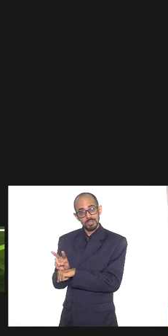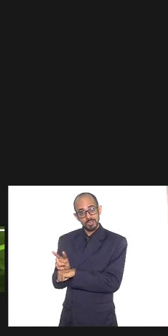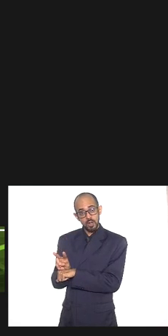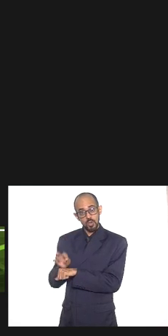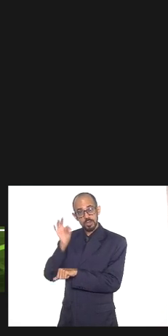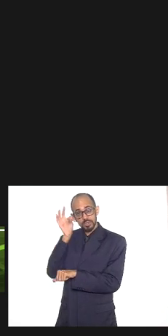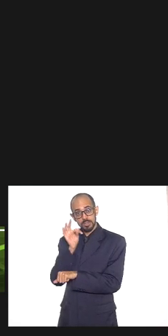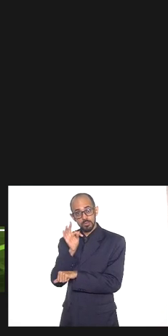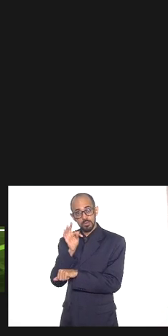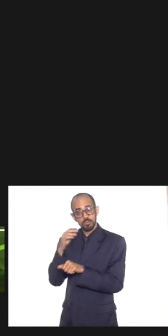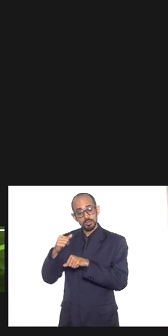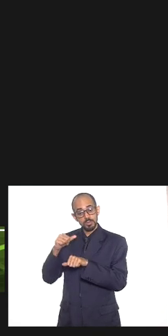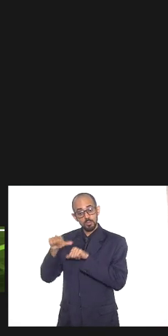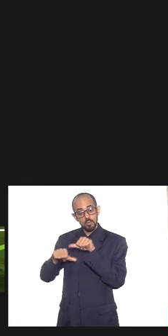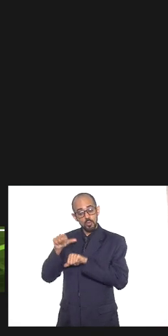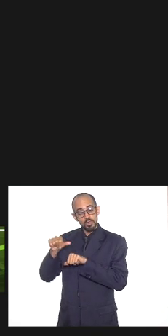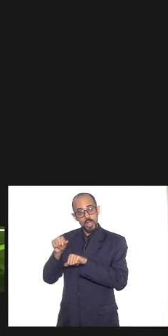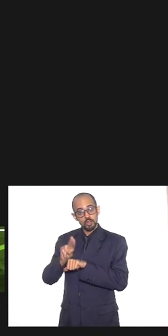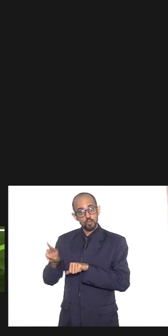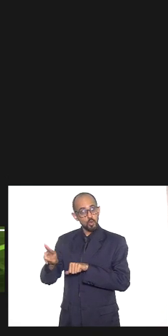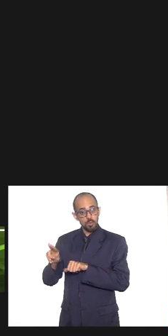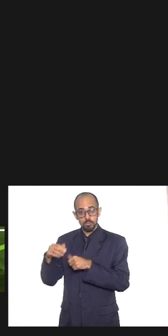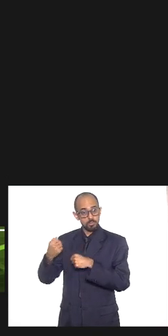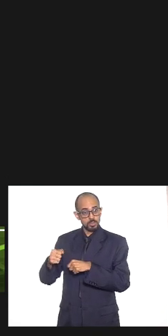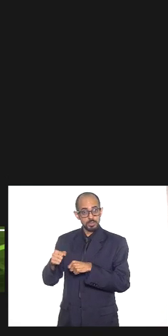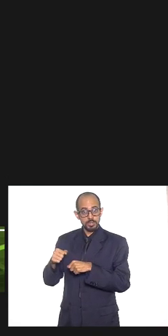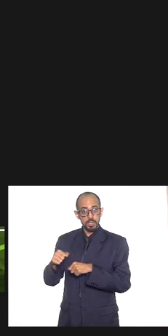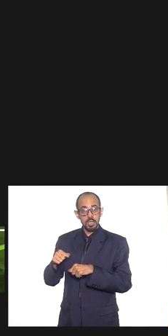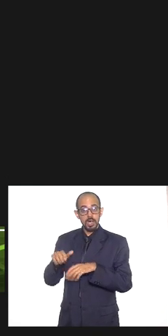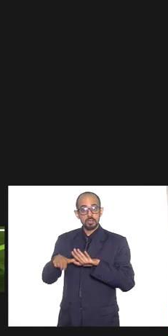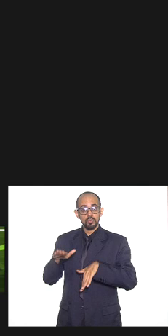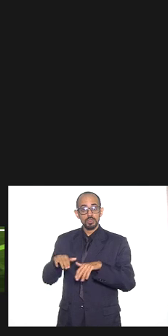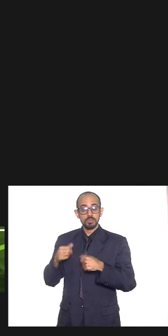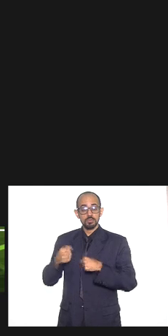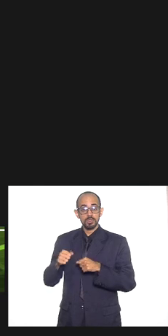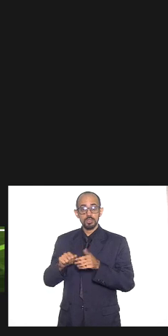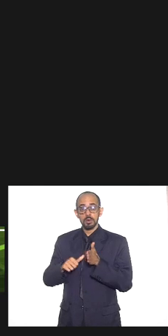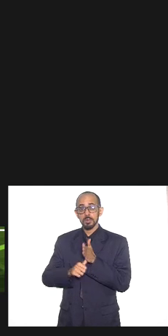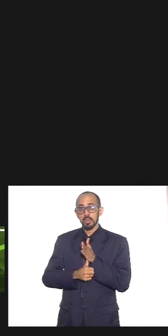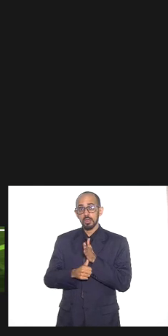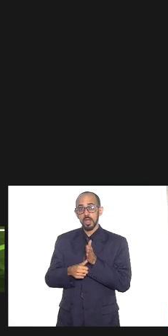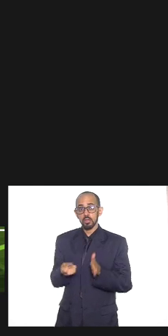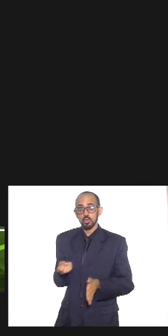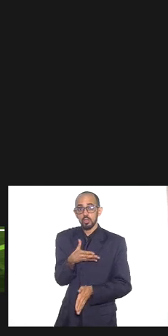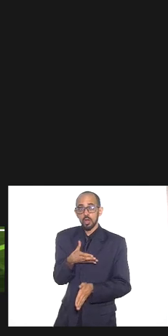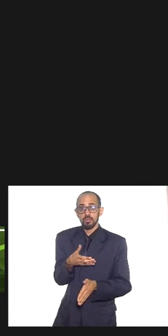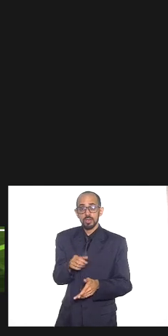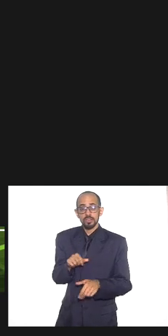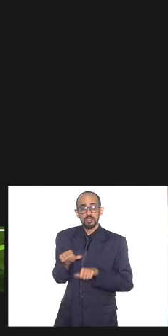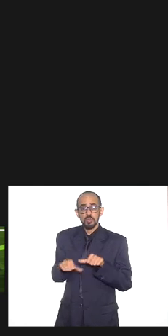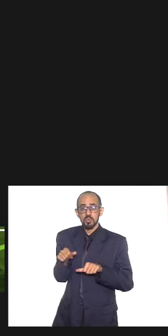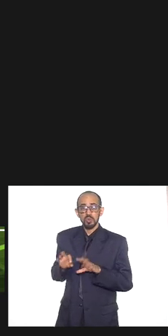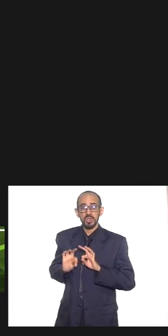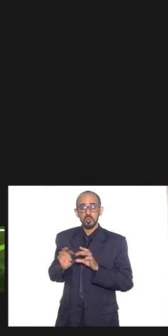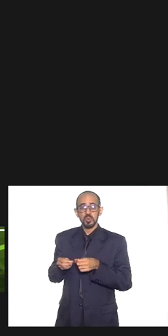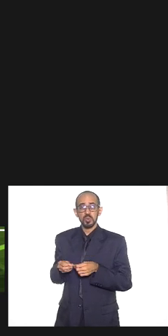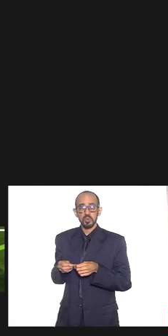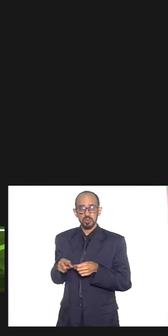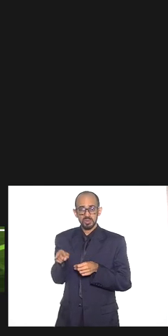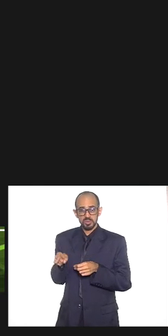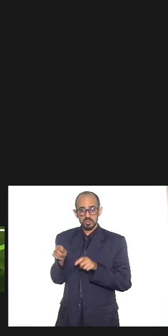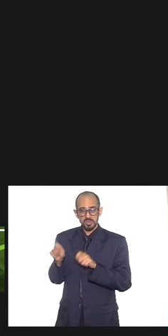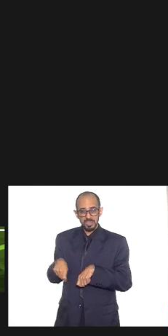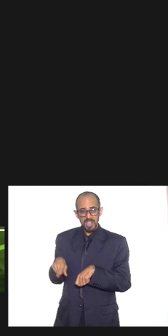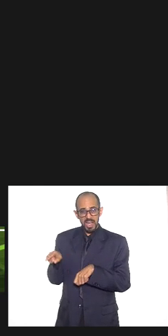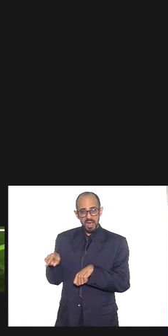pessoa muda de nome a pessoa muda ganha até um tira até um RG novo muda tudo isso é cabível para uma liderança